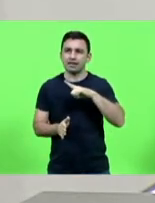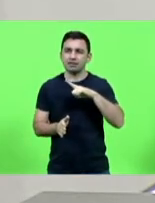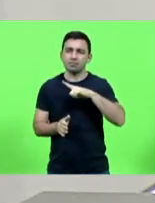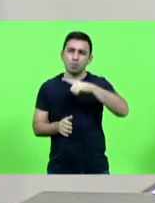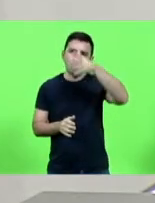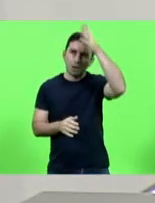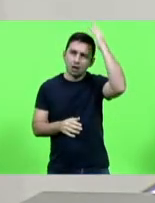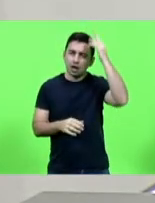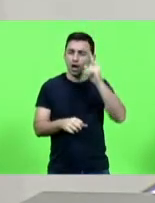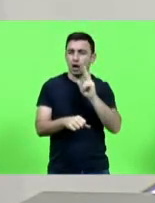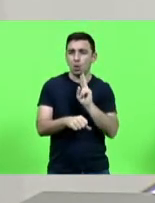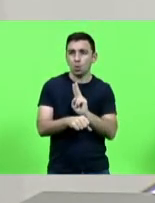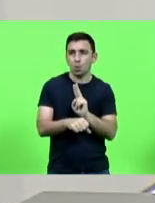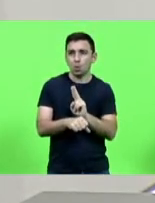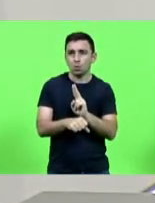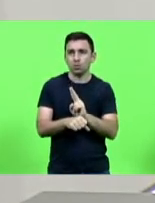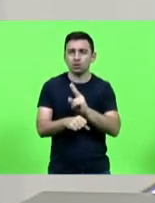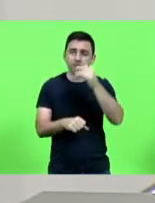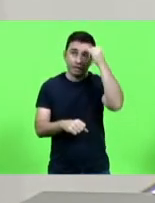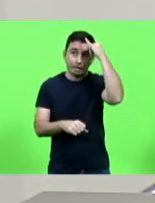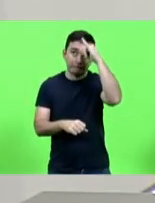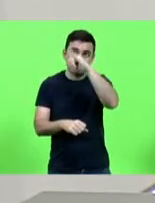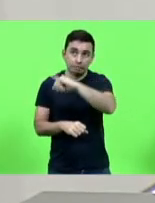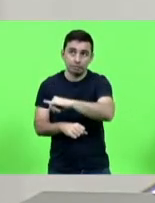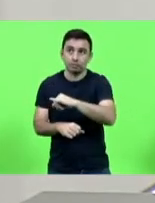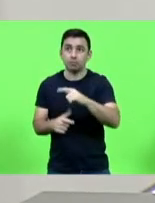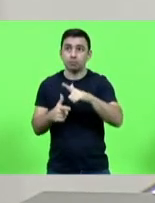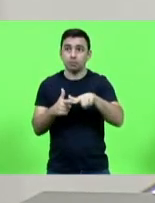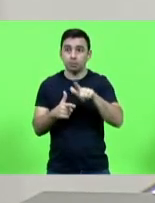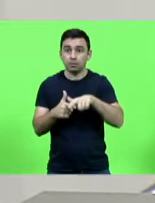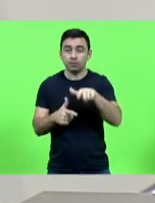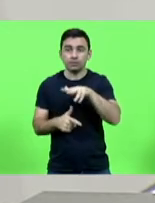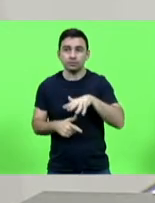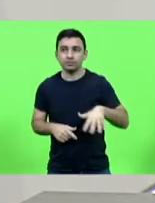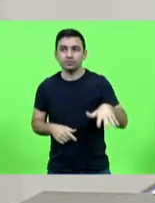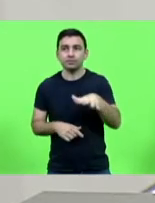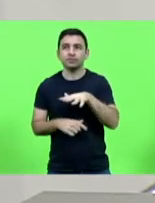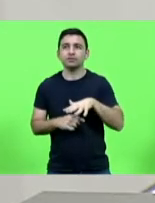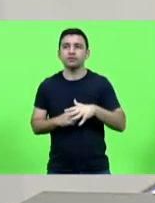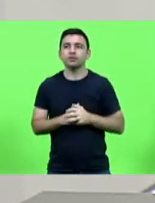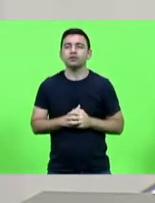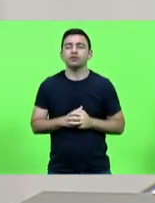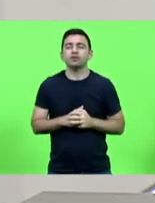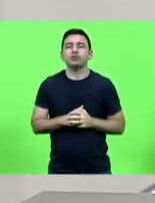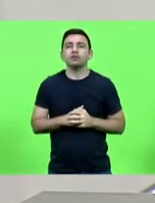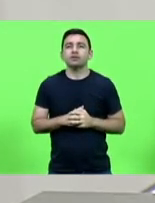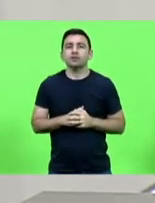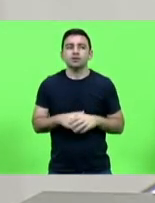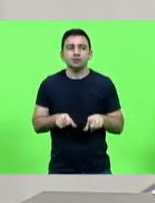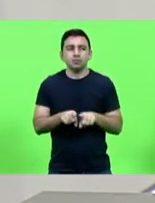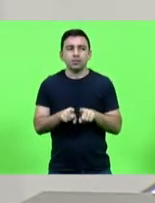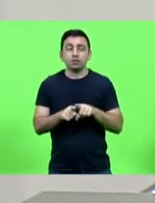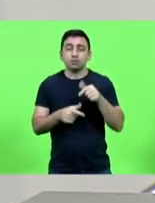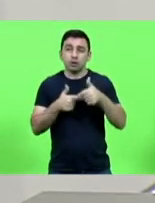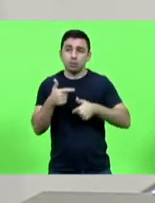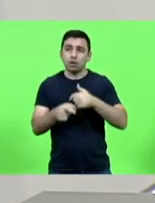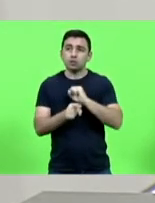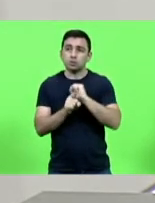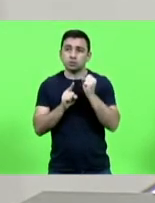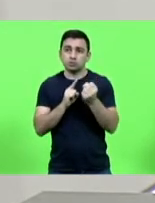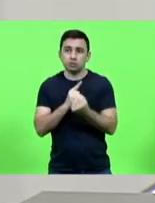acidentes pessoas vítimas também um trabalho social com a